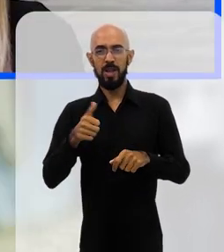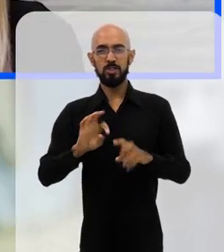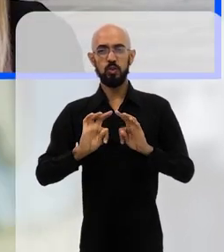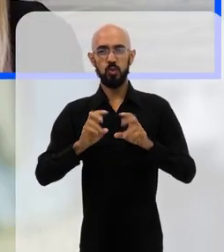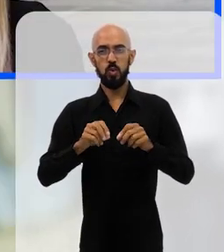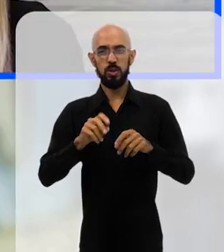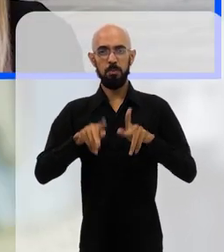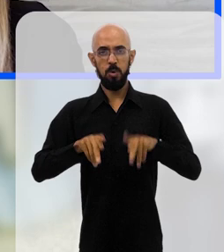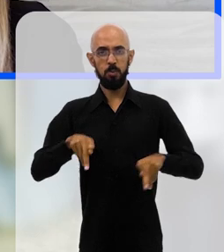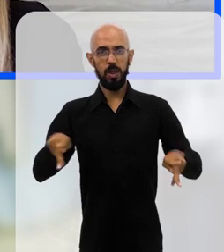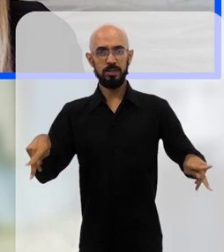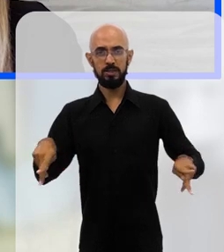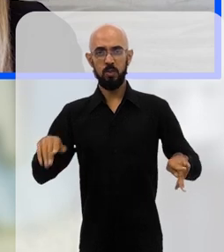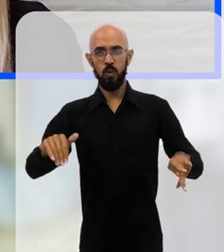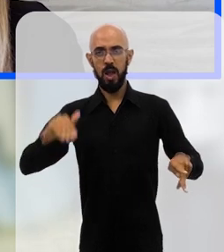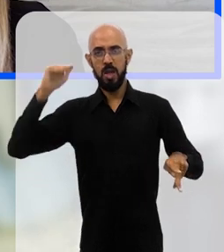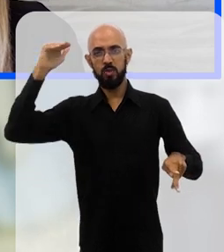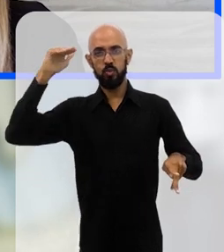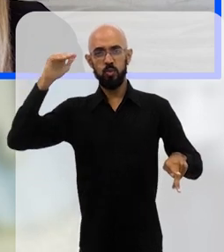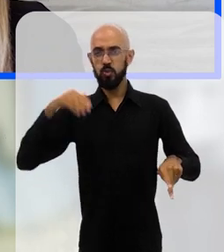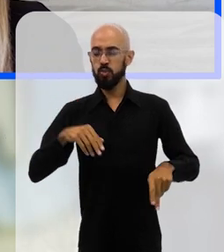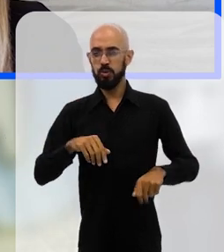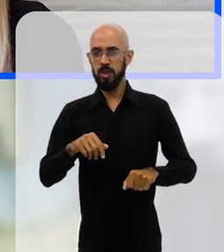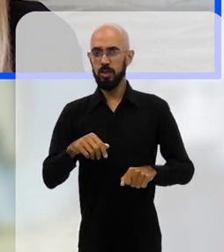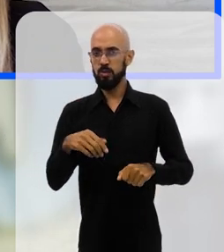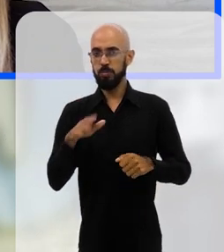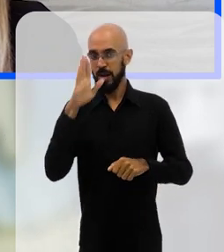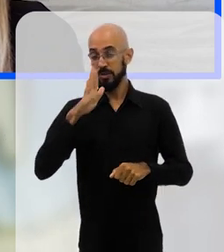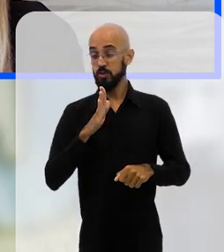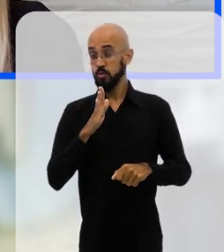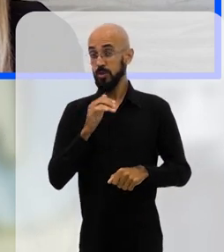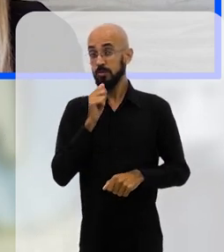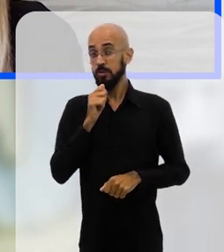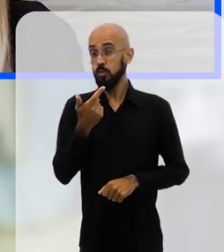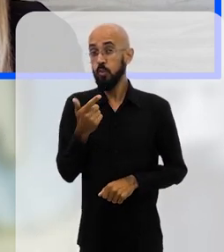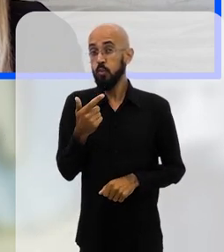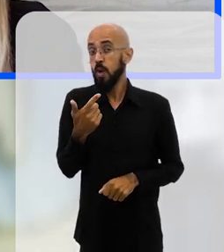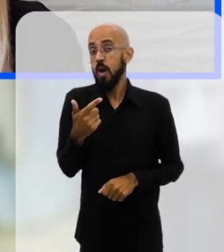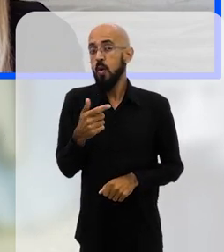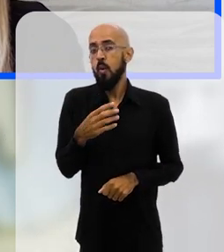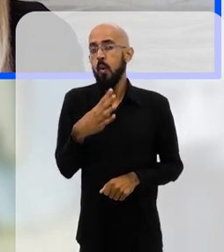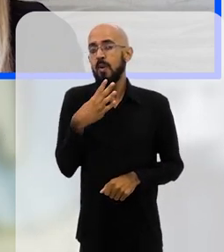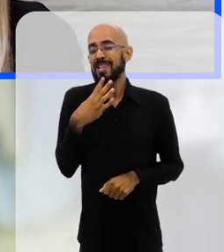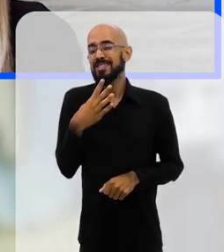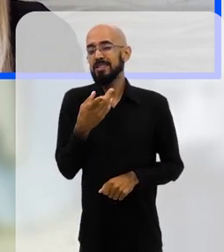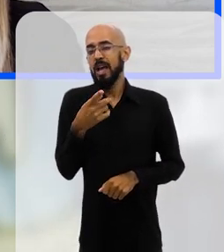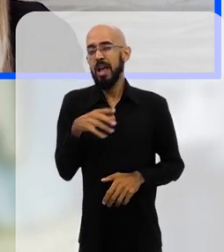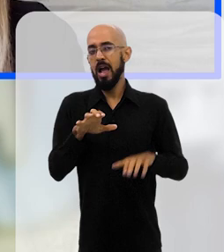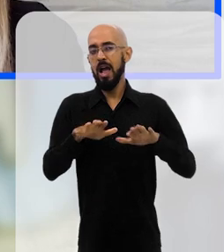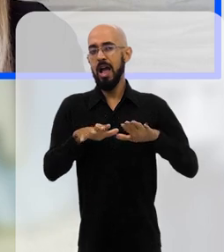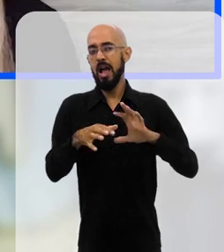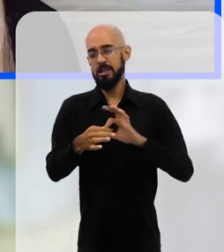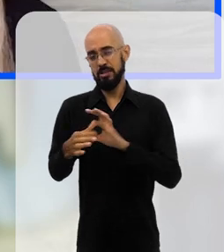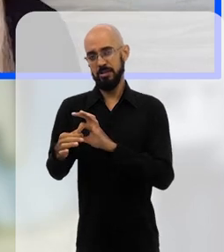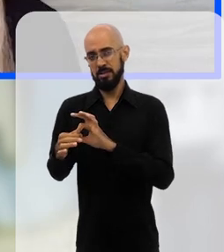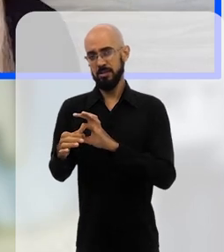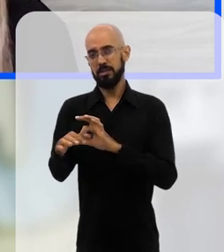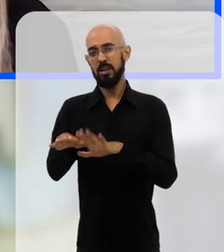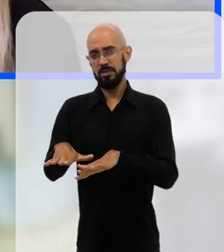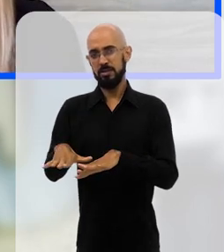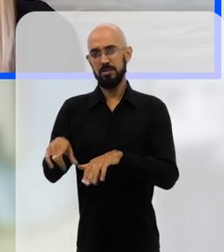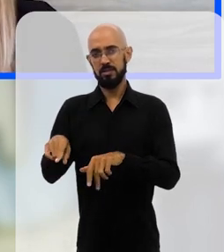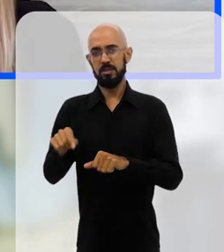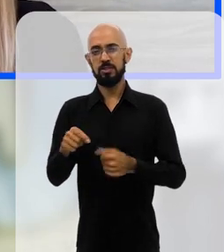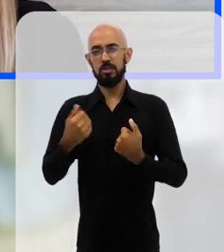é quase toda a população adulta do Brasil não tinha verificado essa situação que a gente está vivendo agora. Isso é muito grave. É gravíssimo.